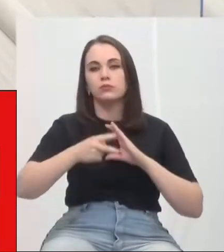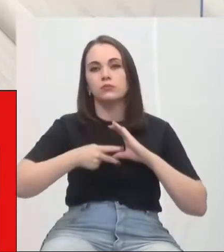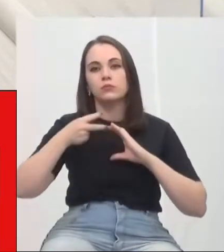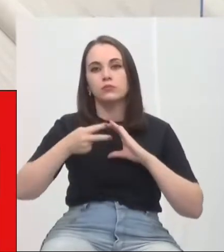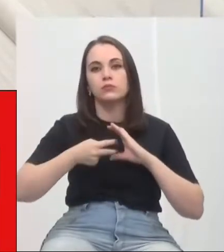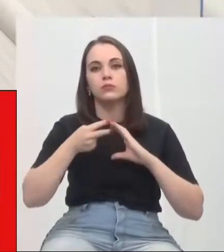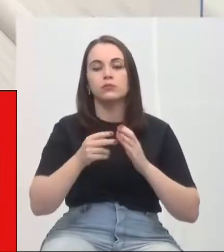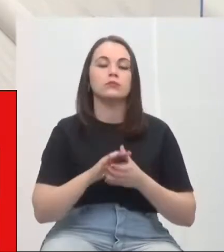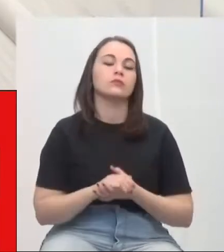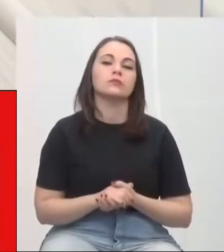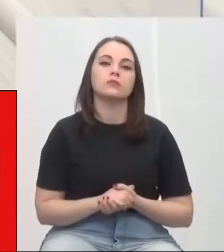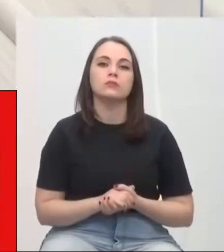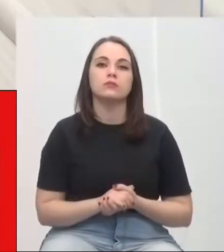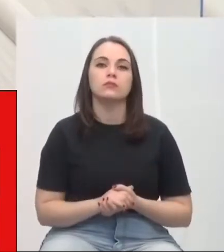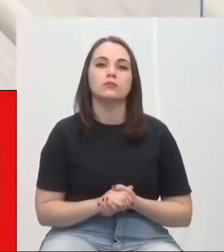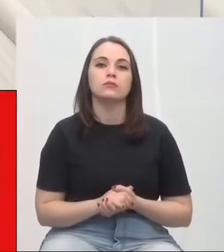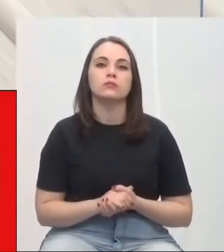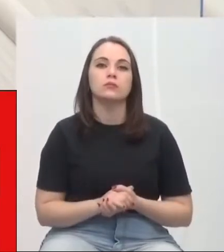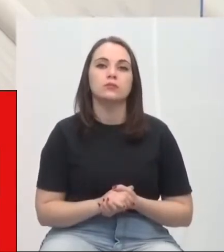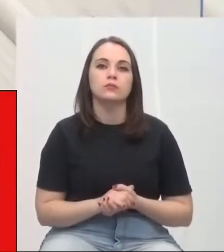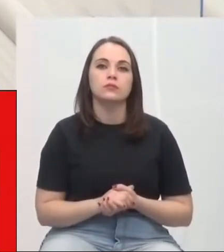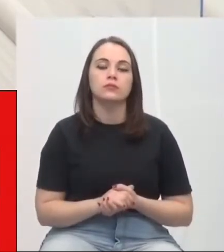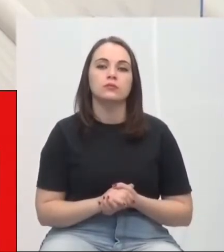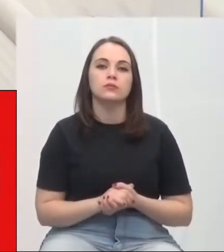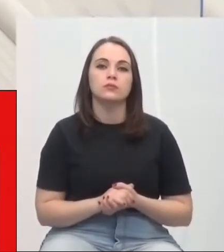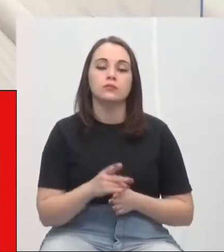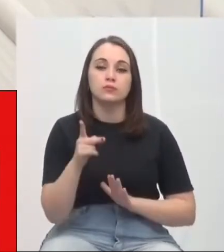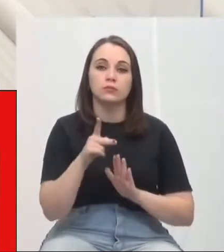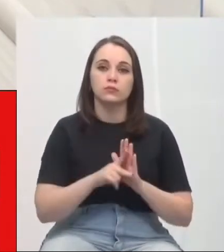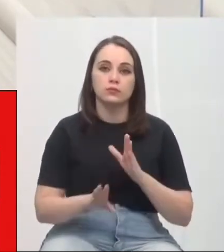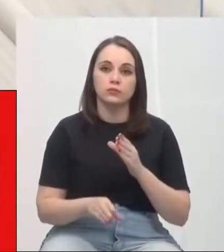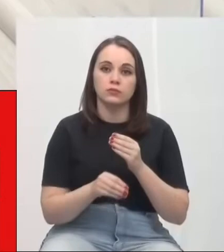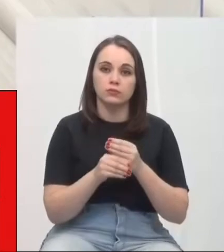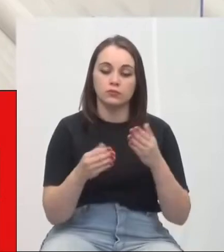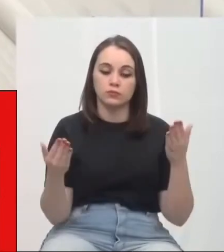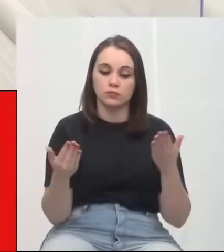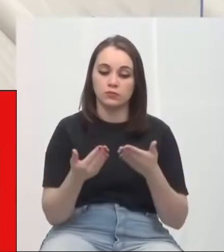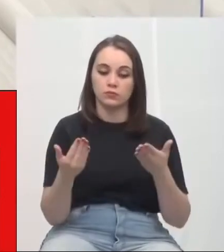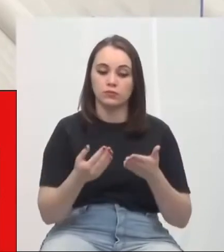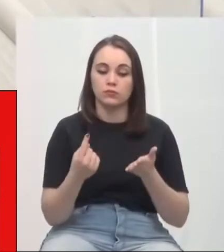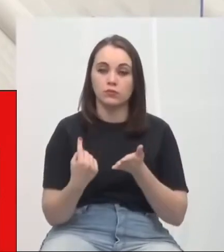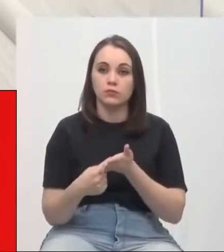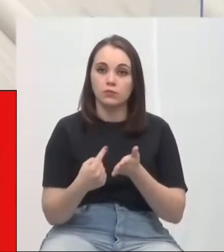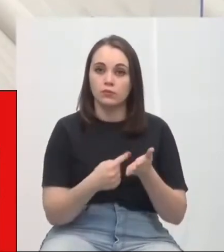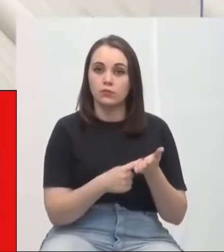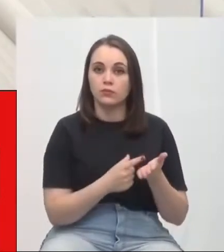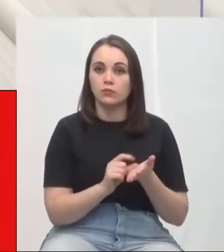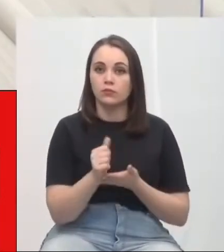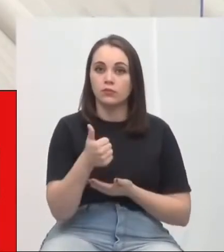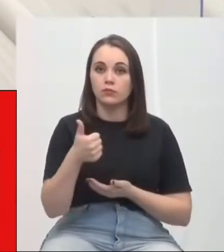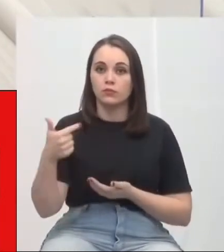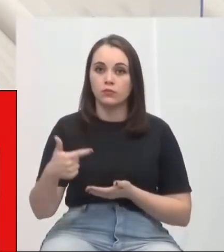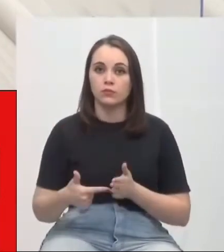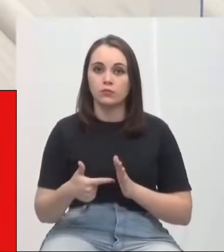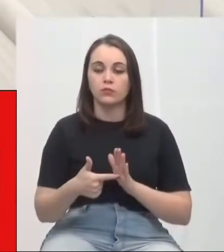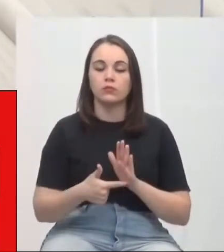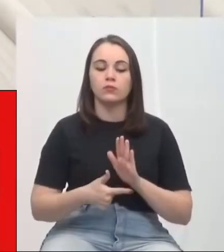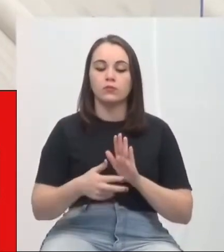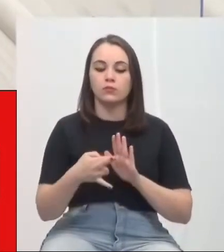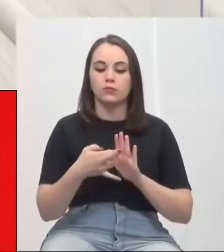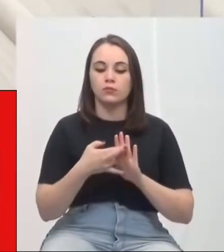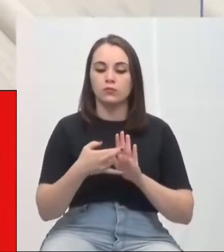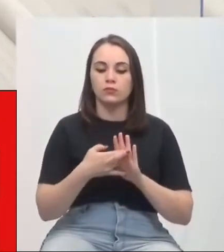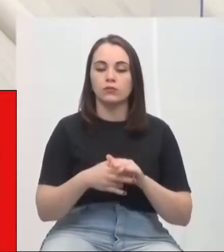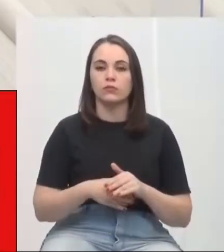matéria para ser deliberada em plenário. O projeto foi incluído nesta hora do dia em conformidade com o artigo 112, parágrafo 2º do Regimento